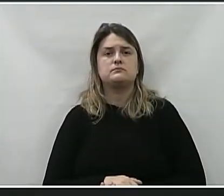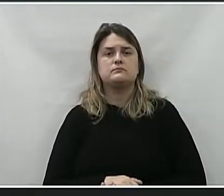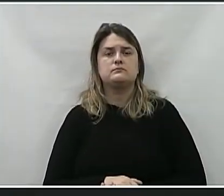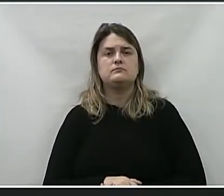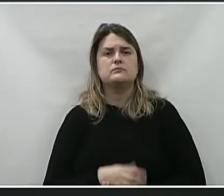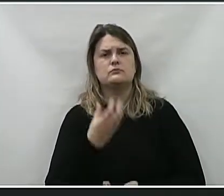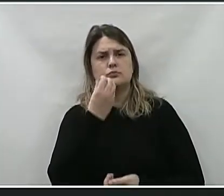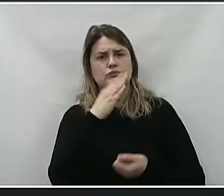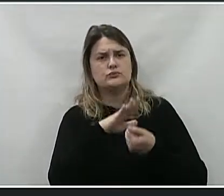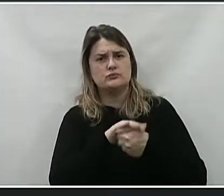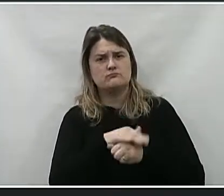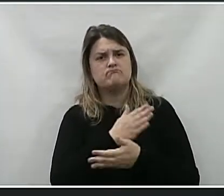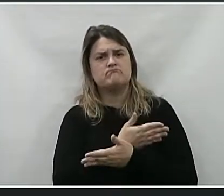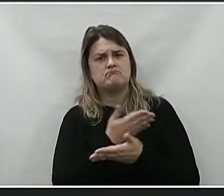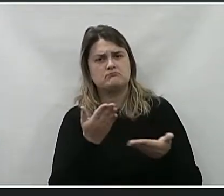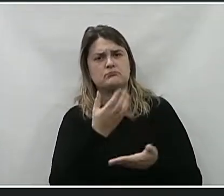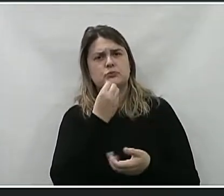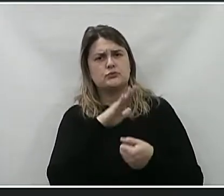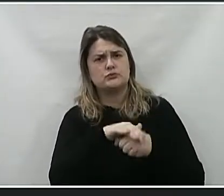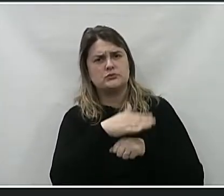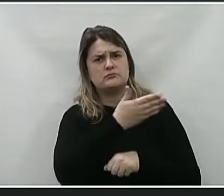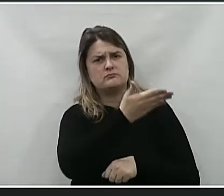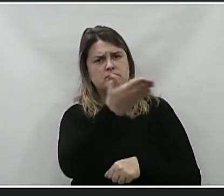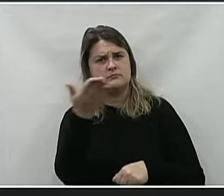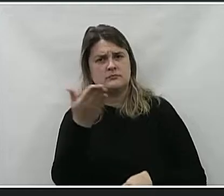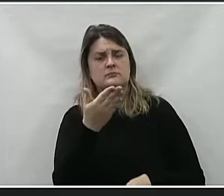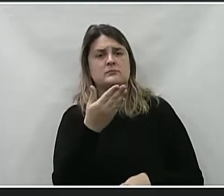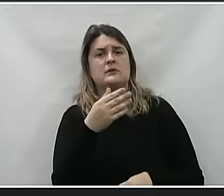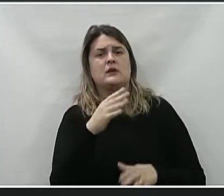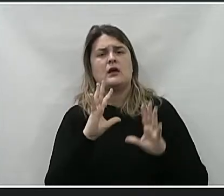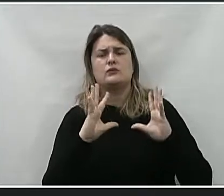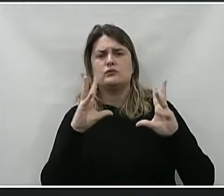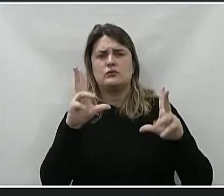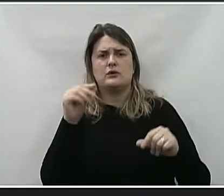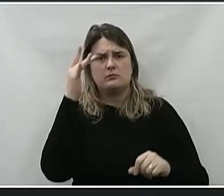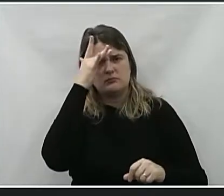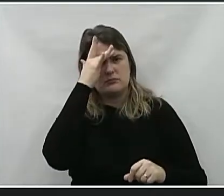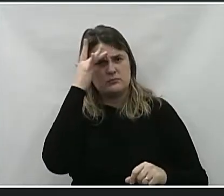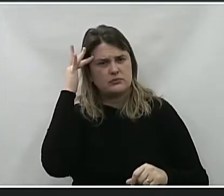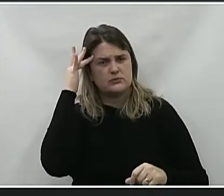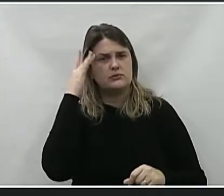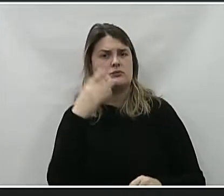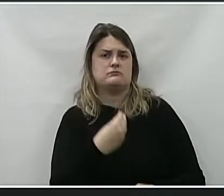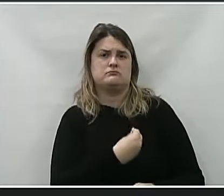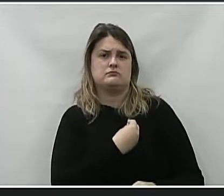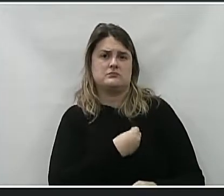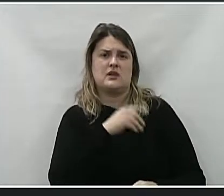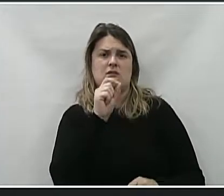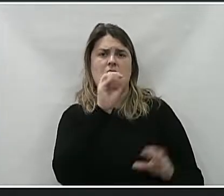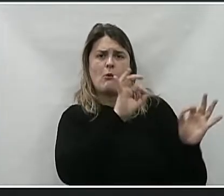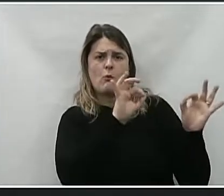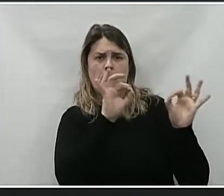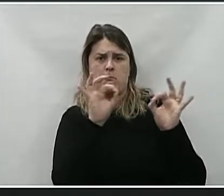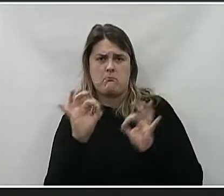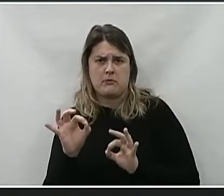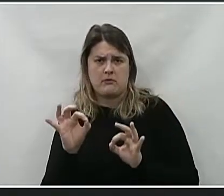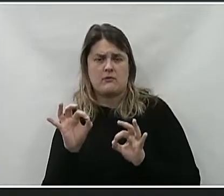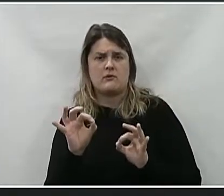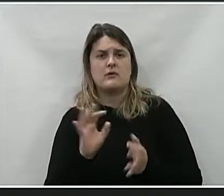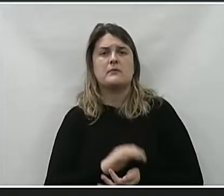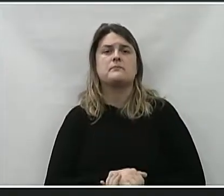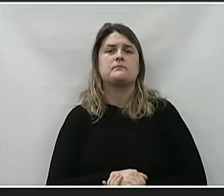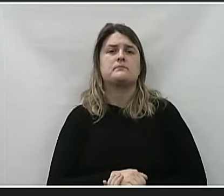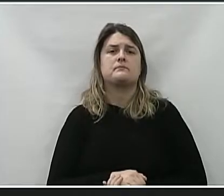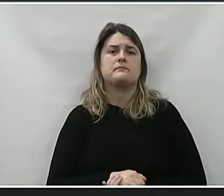Muito boa noite a todos, boa noite a população da Vitória, boa noite aos munícipes que nos assistem aqui aí na